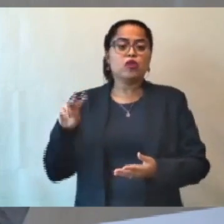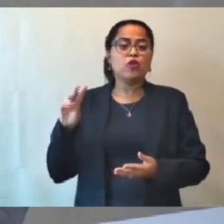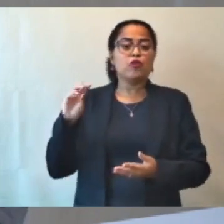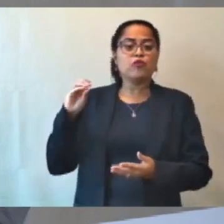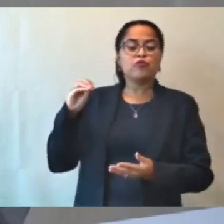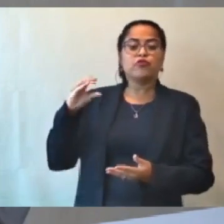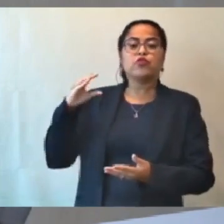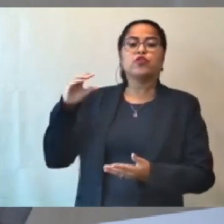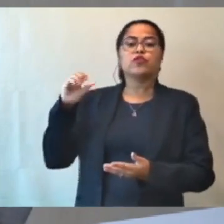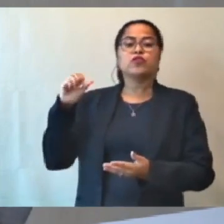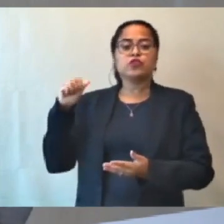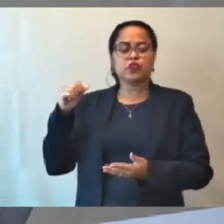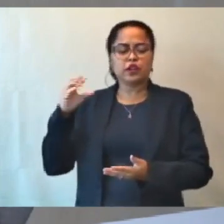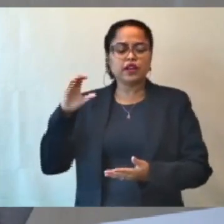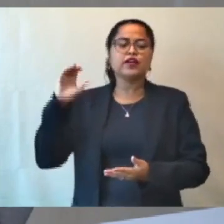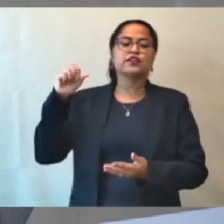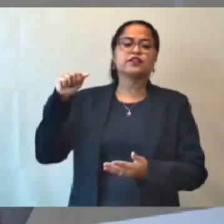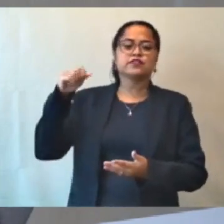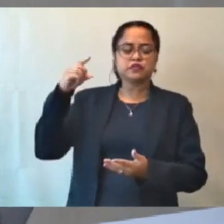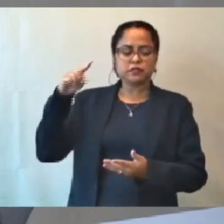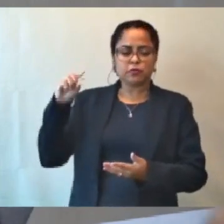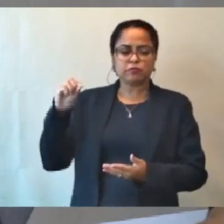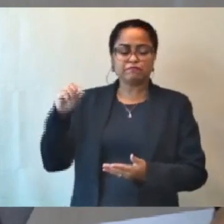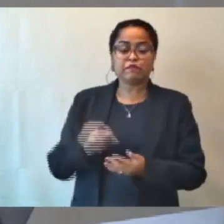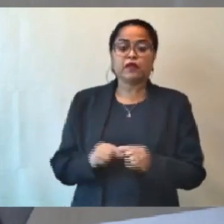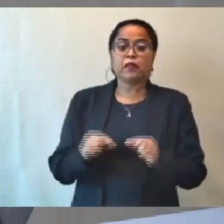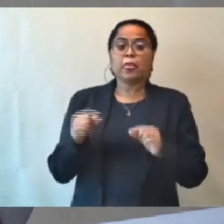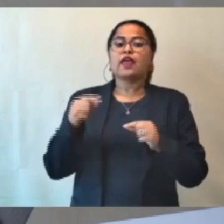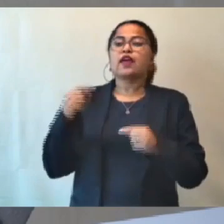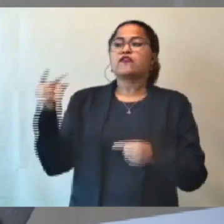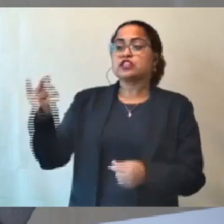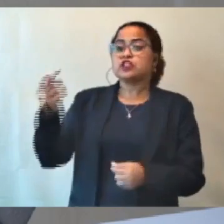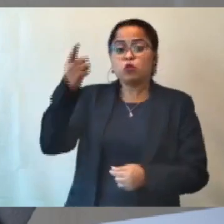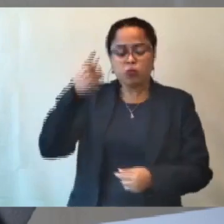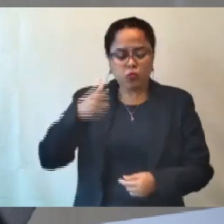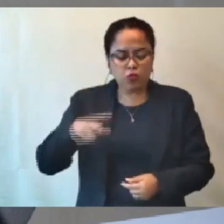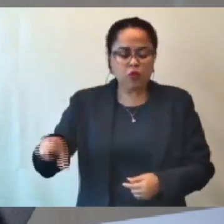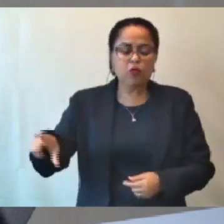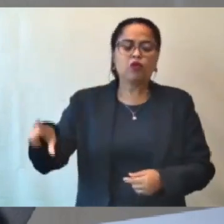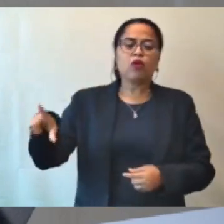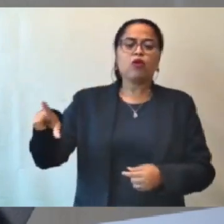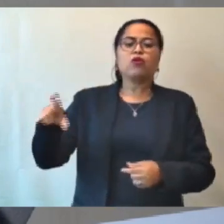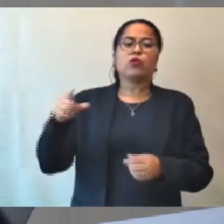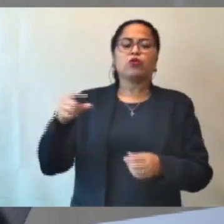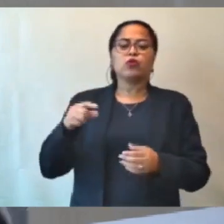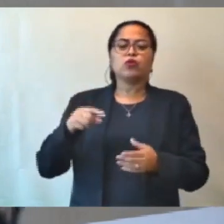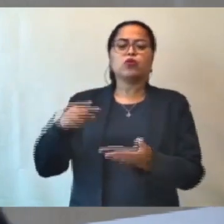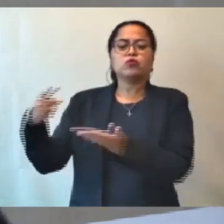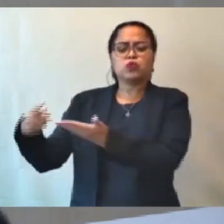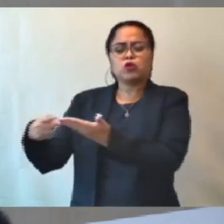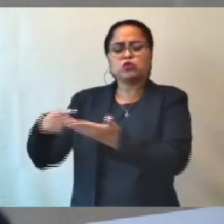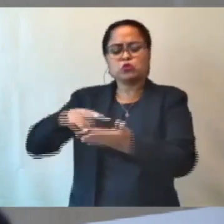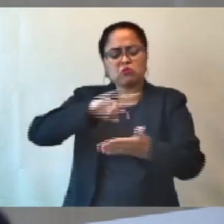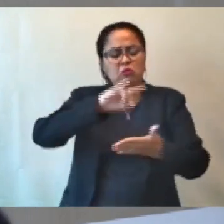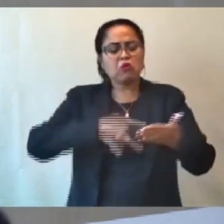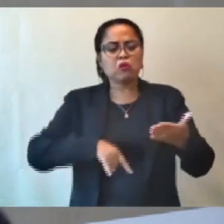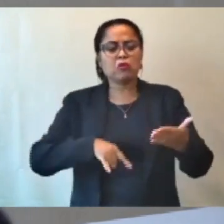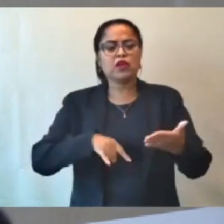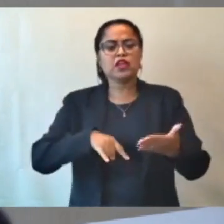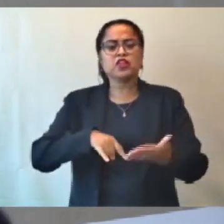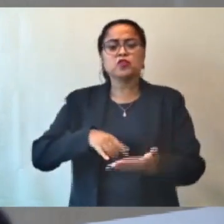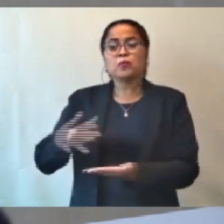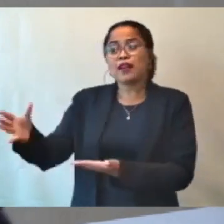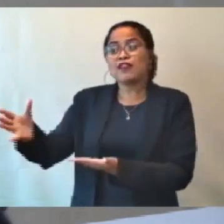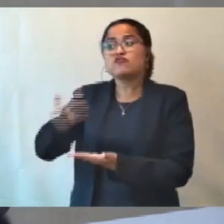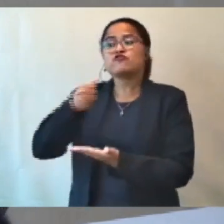requerimento para convocar novamente. Eu, na minha comissão de ação e justiça, eu só faço agora para a prefeitura, para qualquer